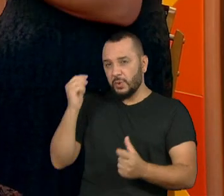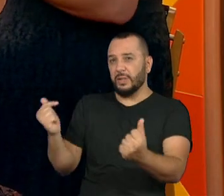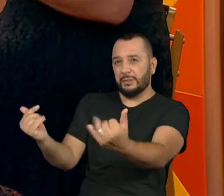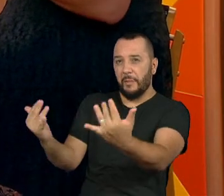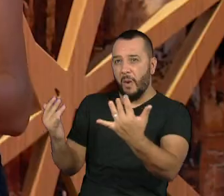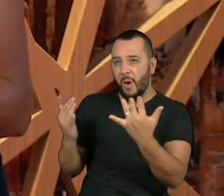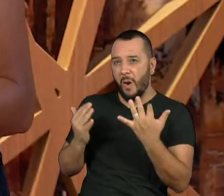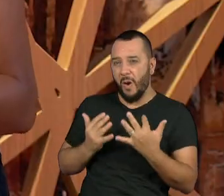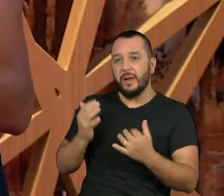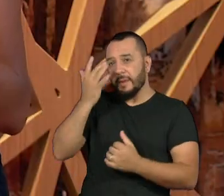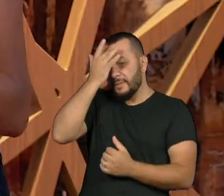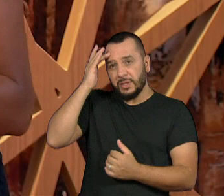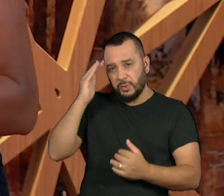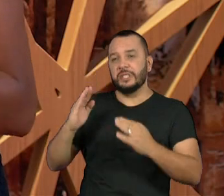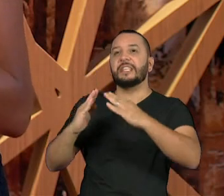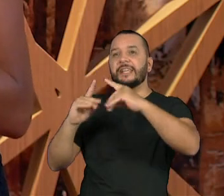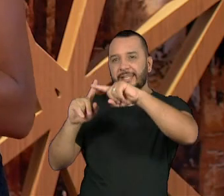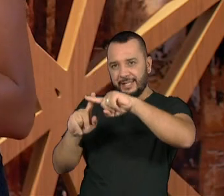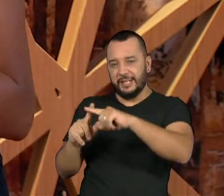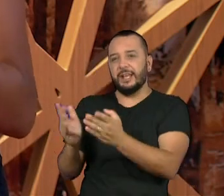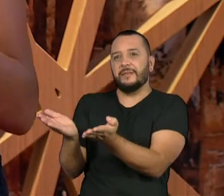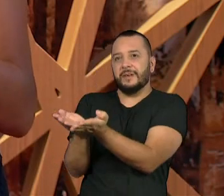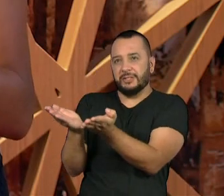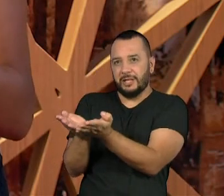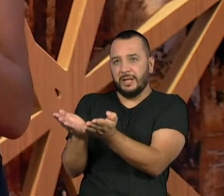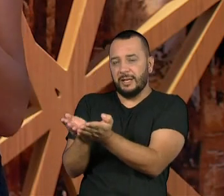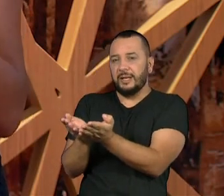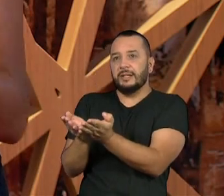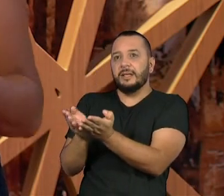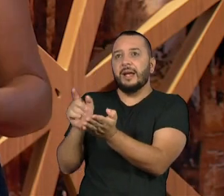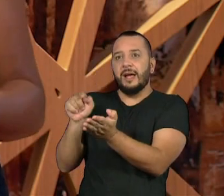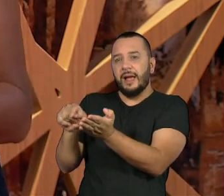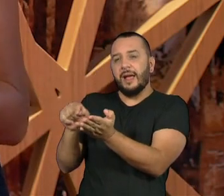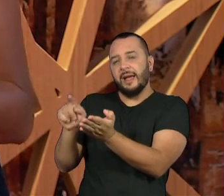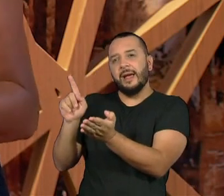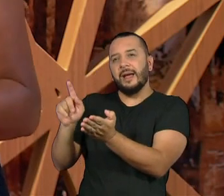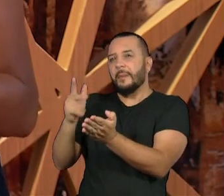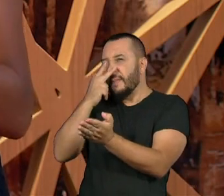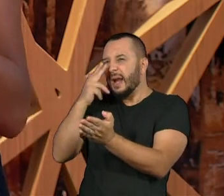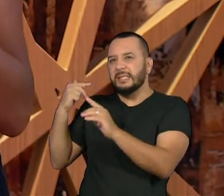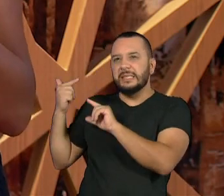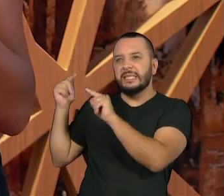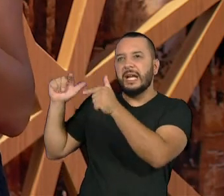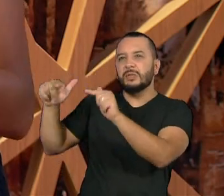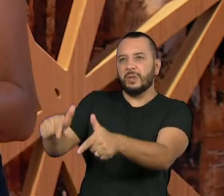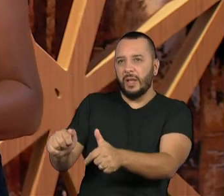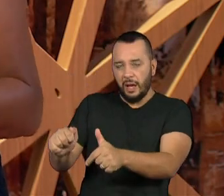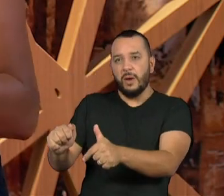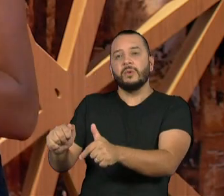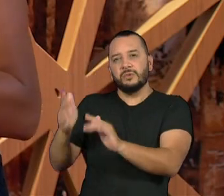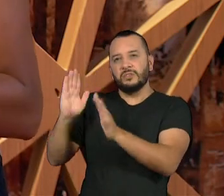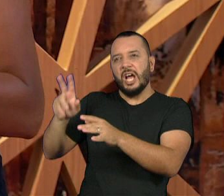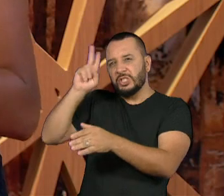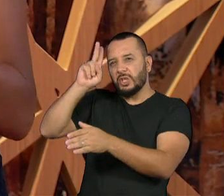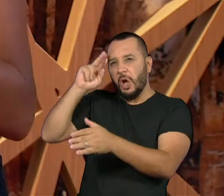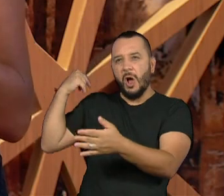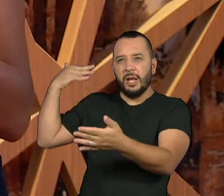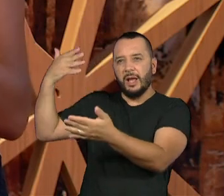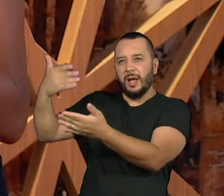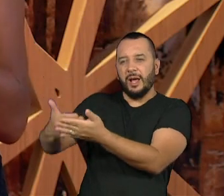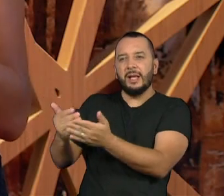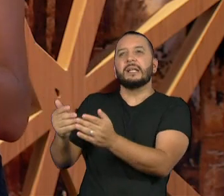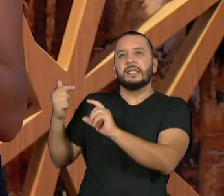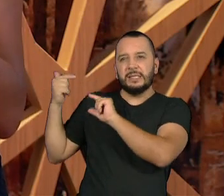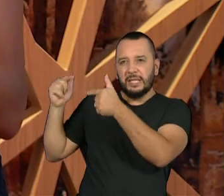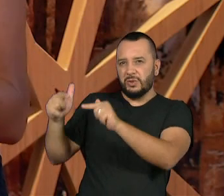pessoas que vêm de igrejas evangélicas, que nós chamamos igrejas fundamentalistas. igrejas históricas que ainda